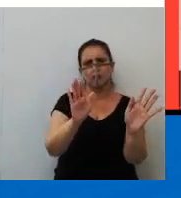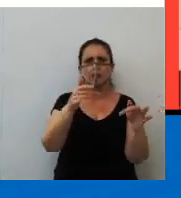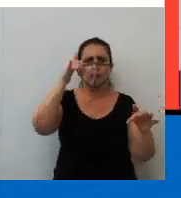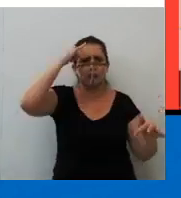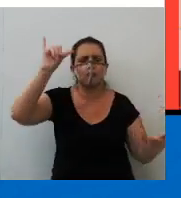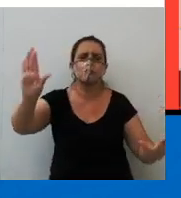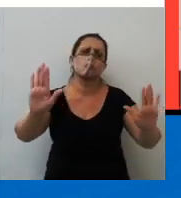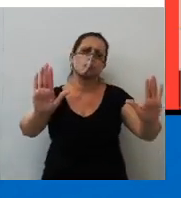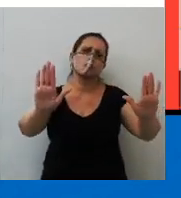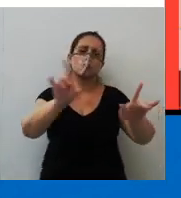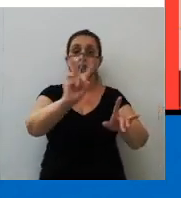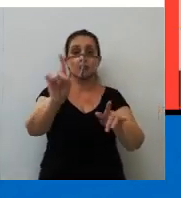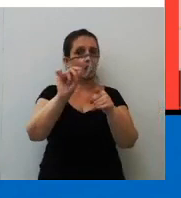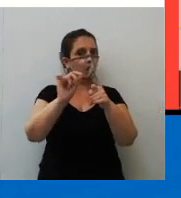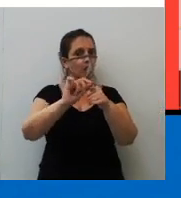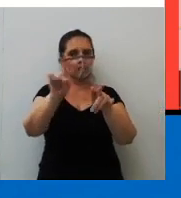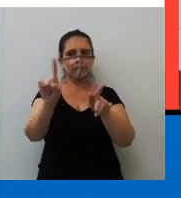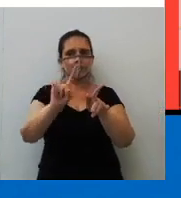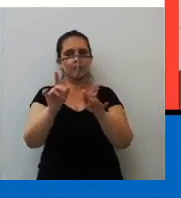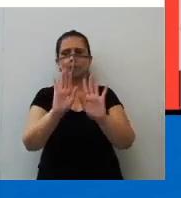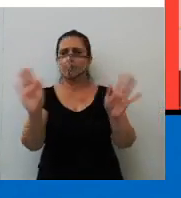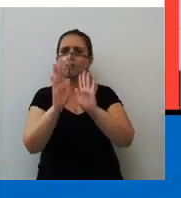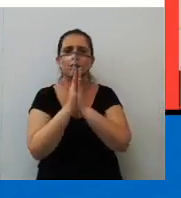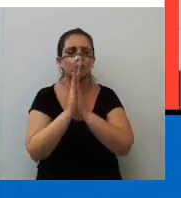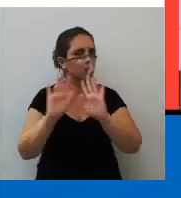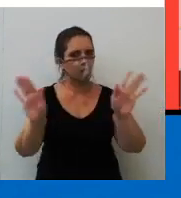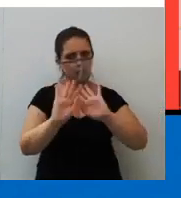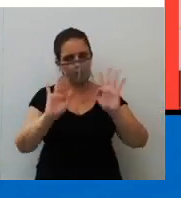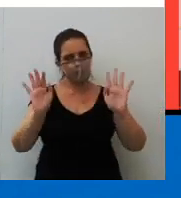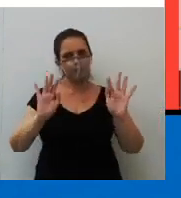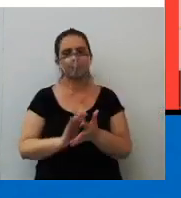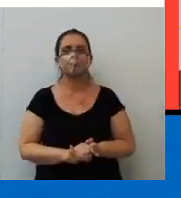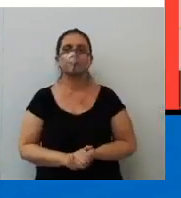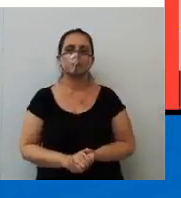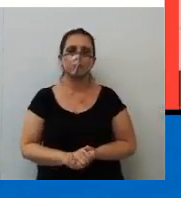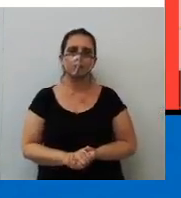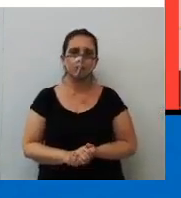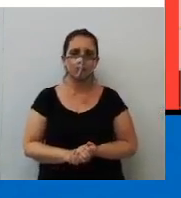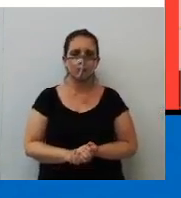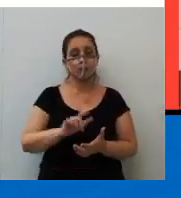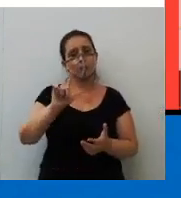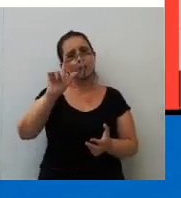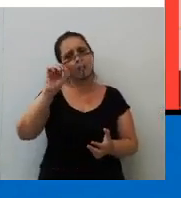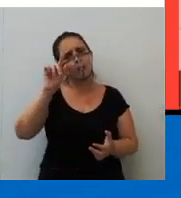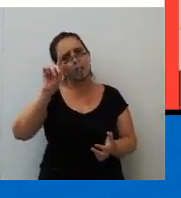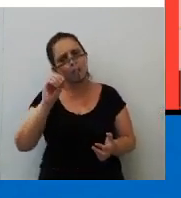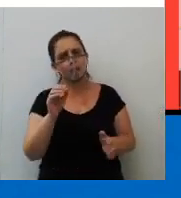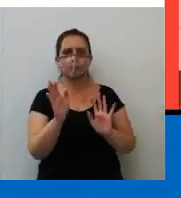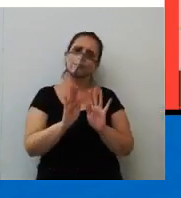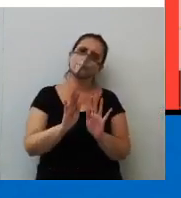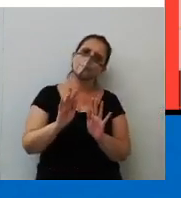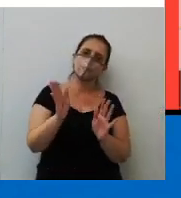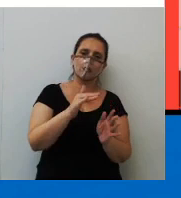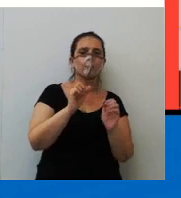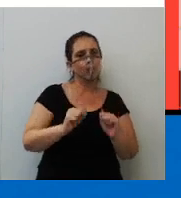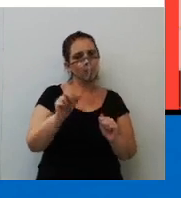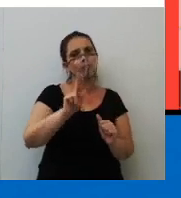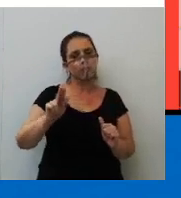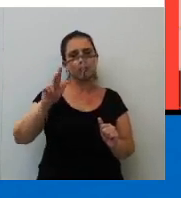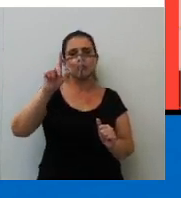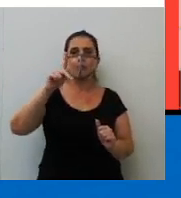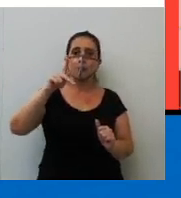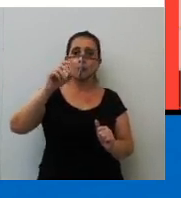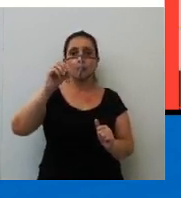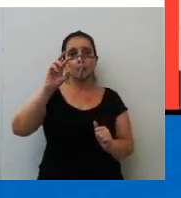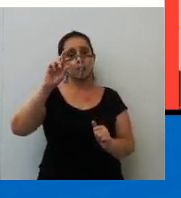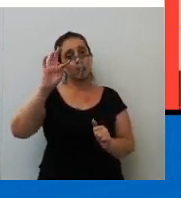evite. Não faça. Não tem nenhum negócio que evite. Não faça. Então, logo, portanto, existem alguns